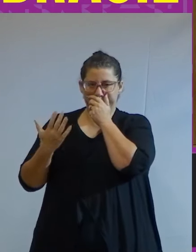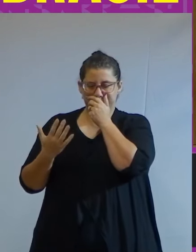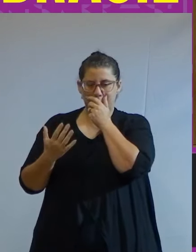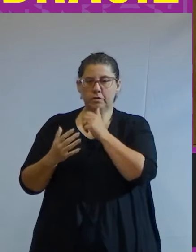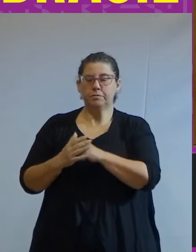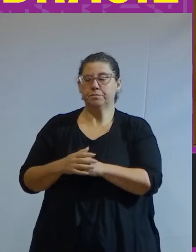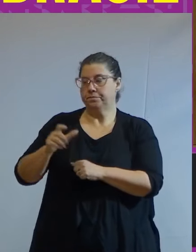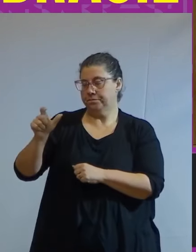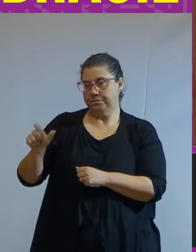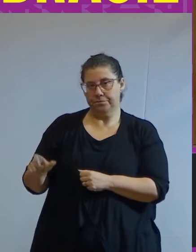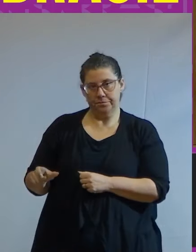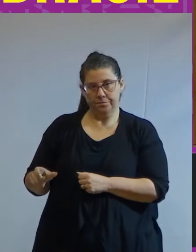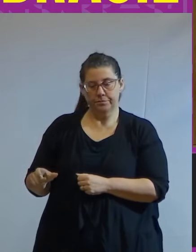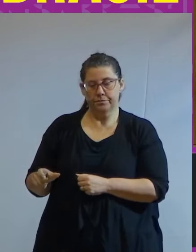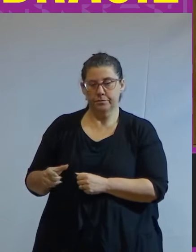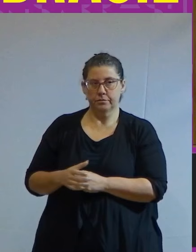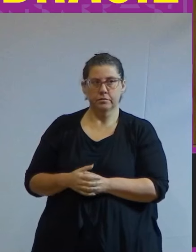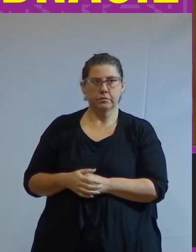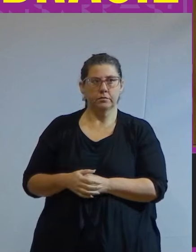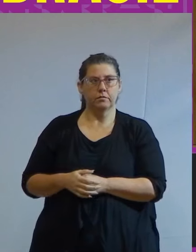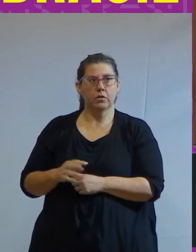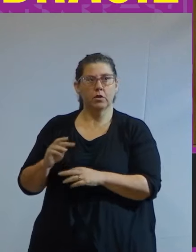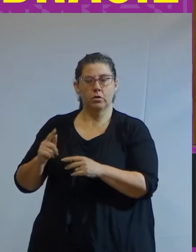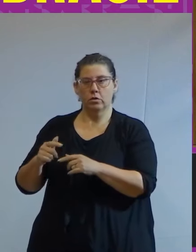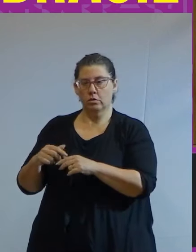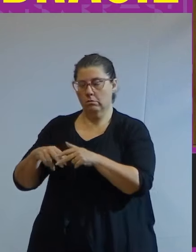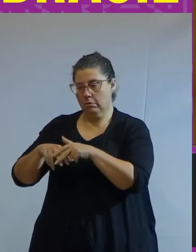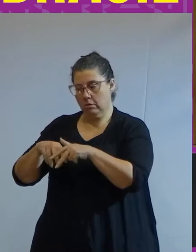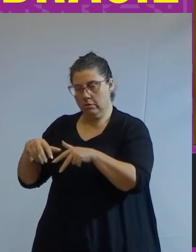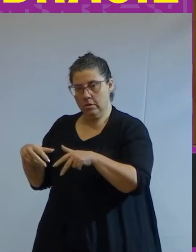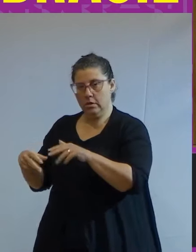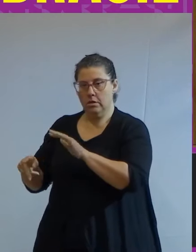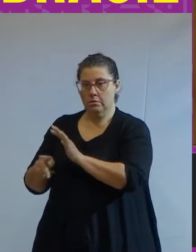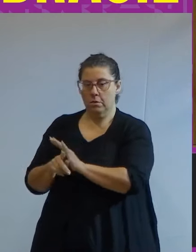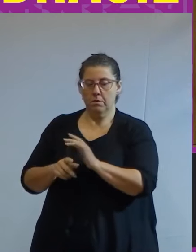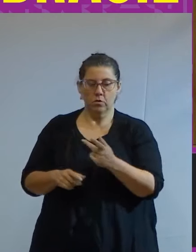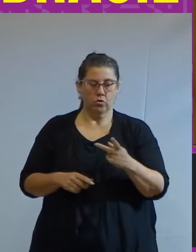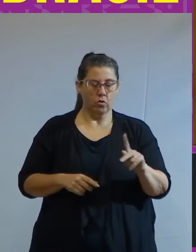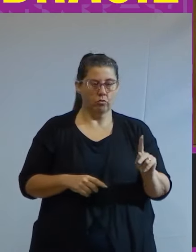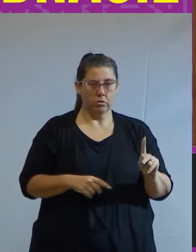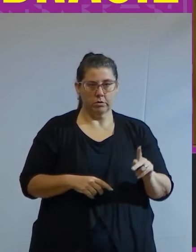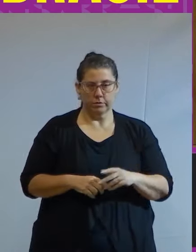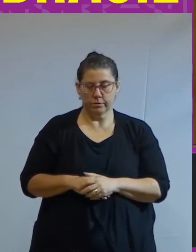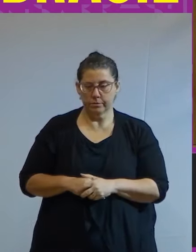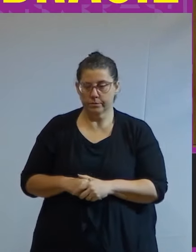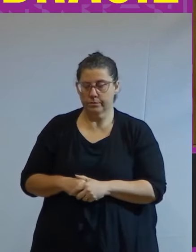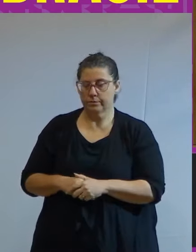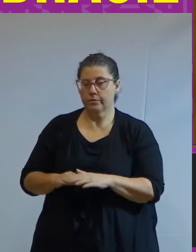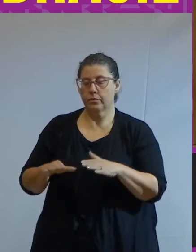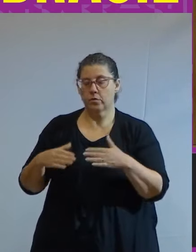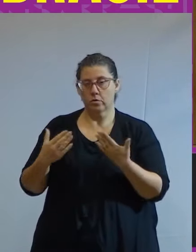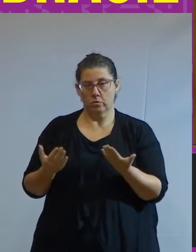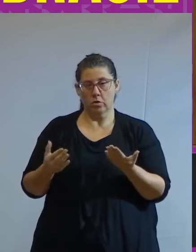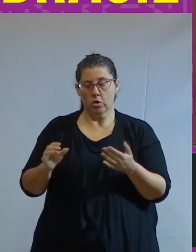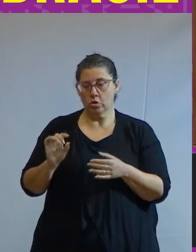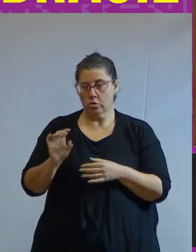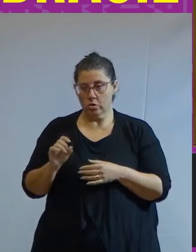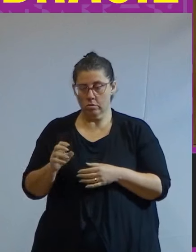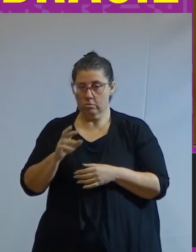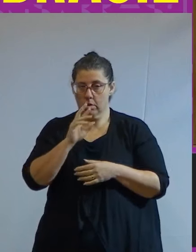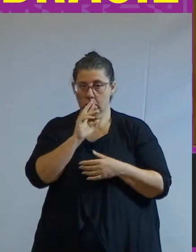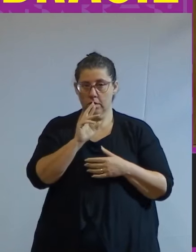de uma pessoa e seus descendentes serem propriedade de outra. Bastaria isso como